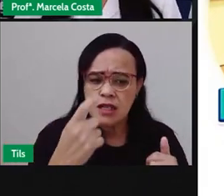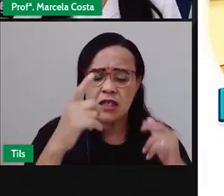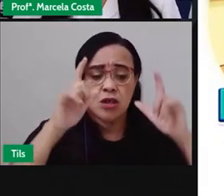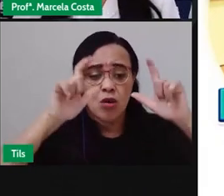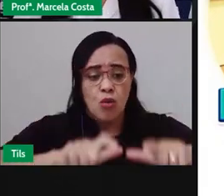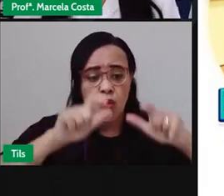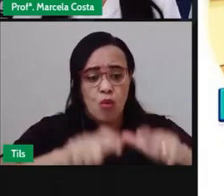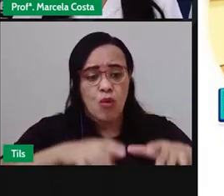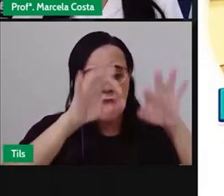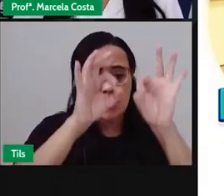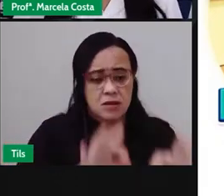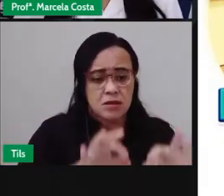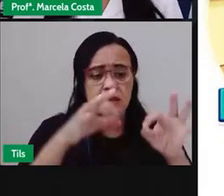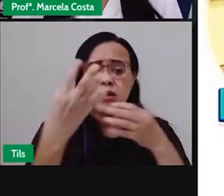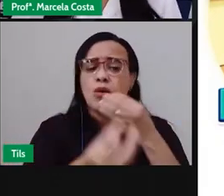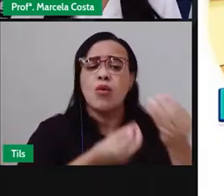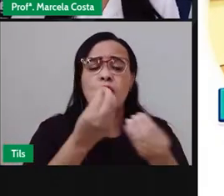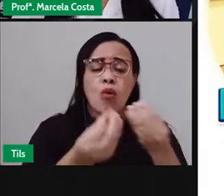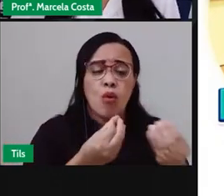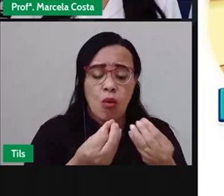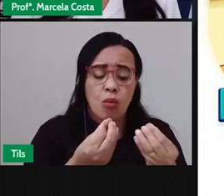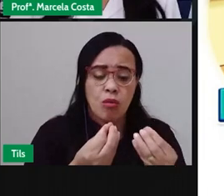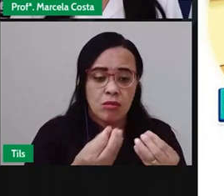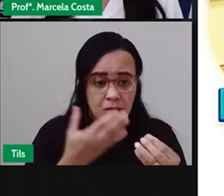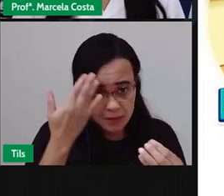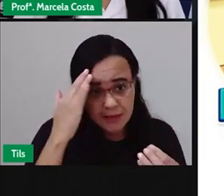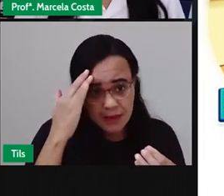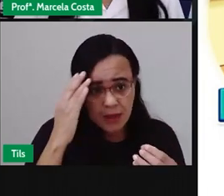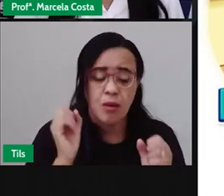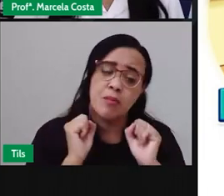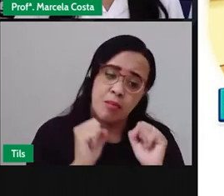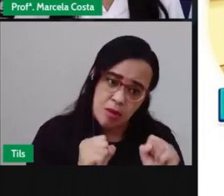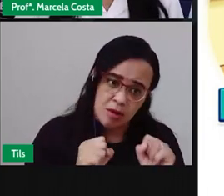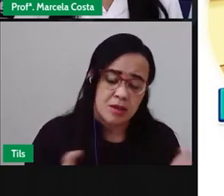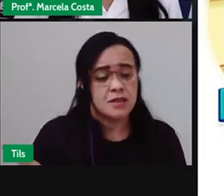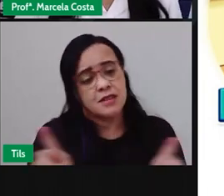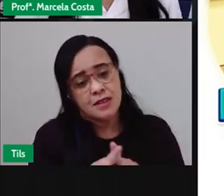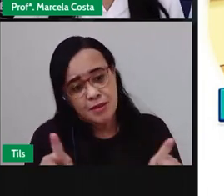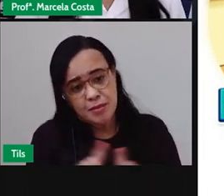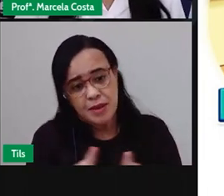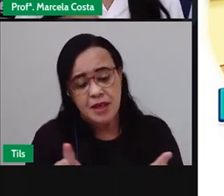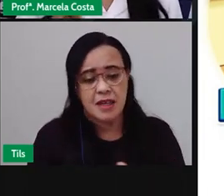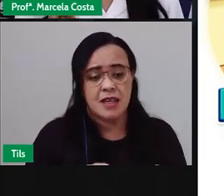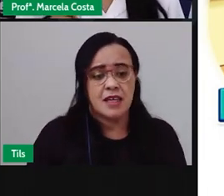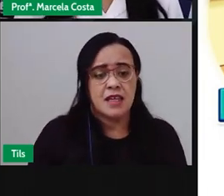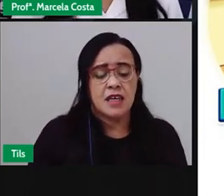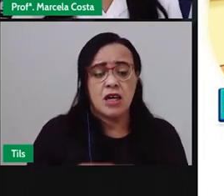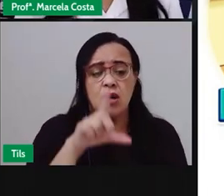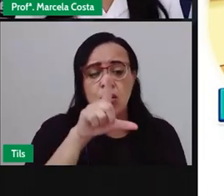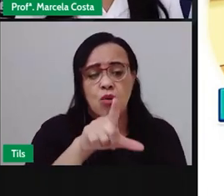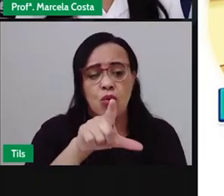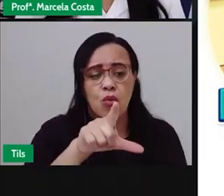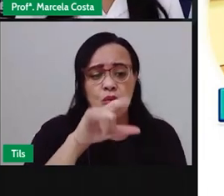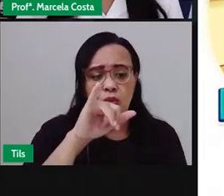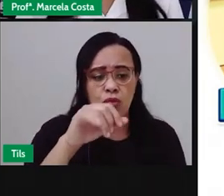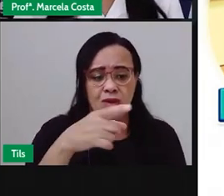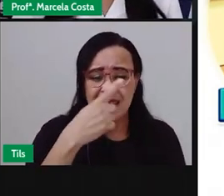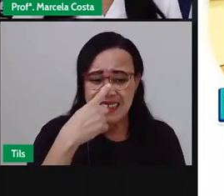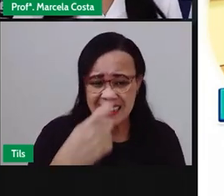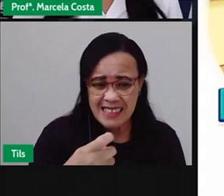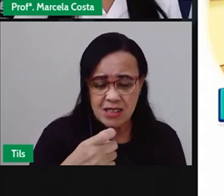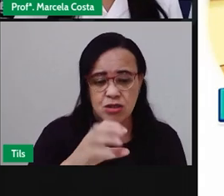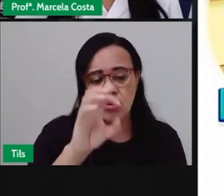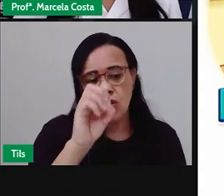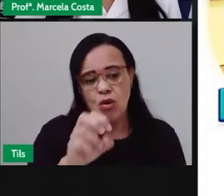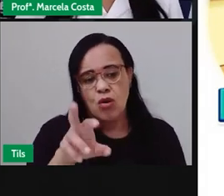podem fazer com o lixo orgânico que é produzido em casa em seguida você vai encaminhar